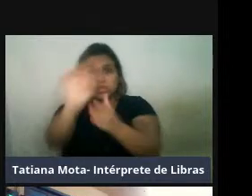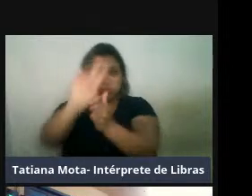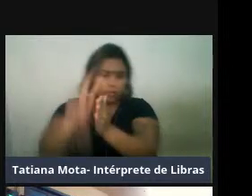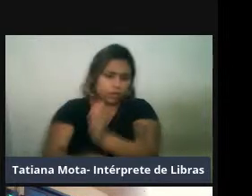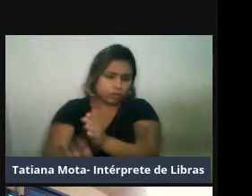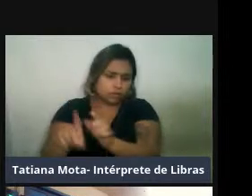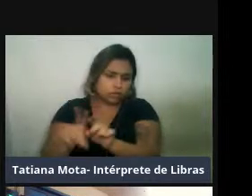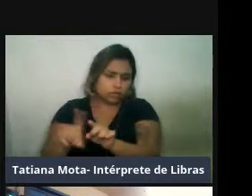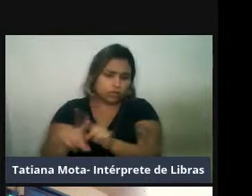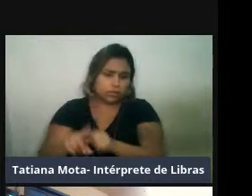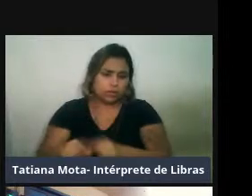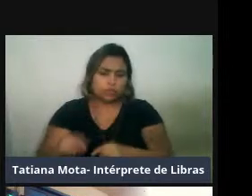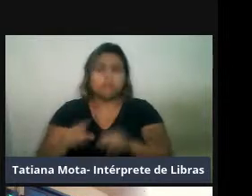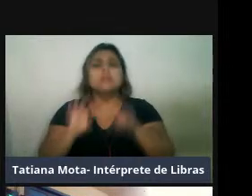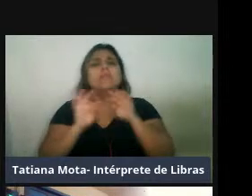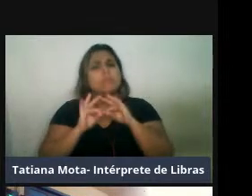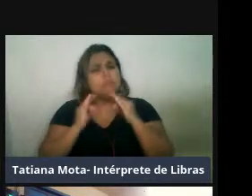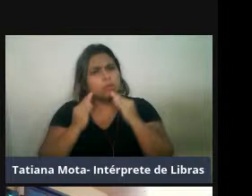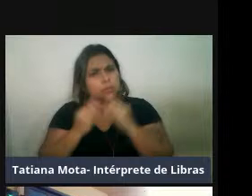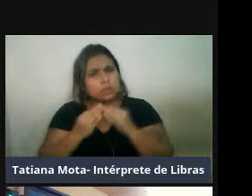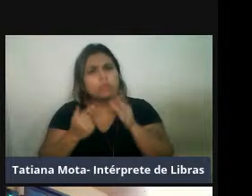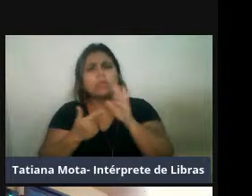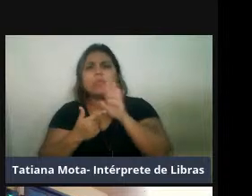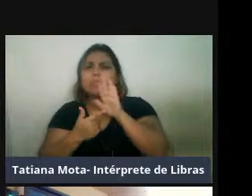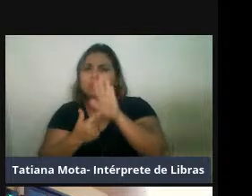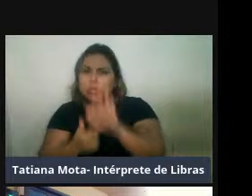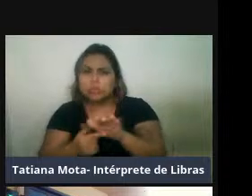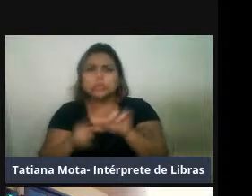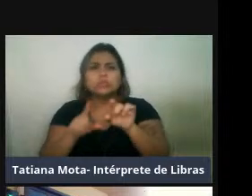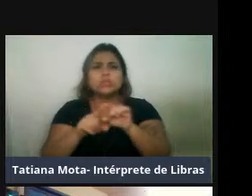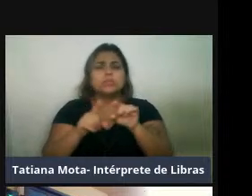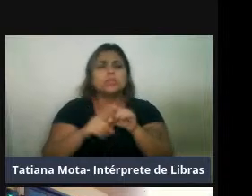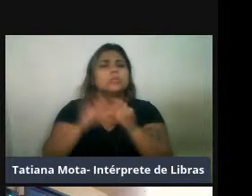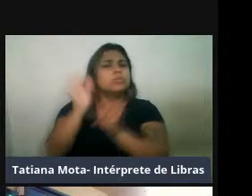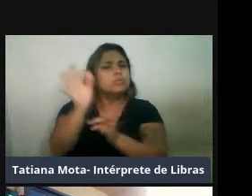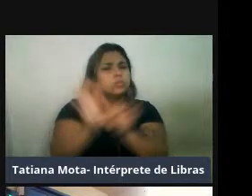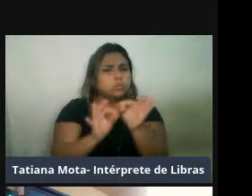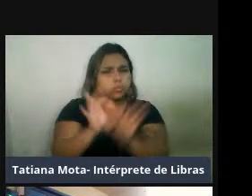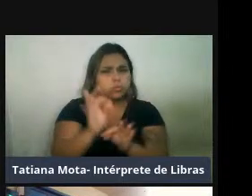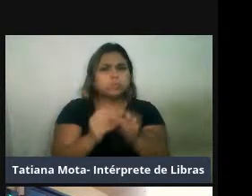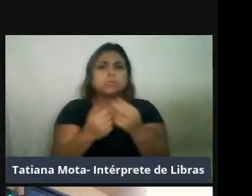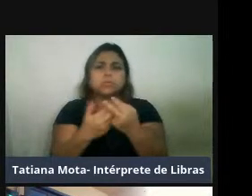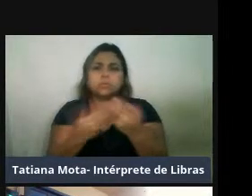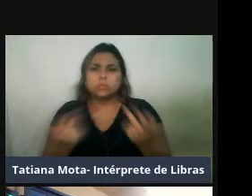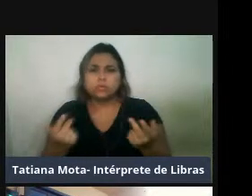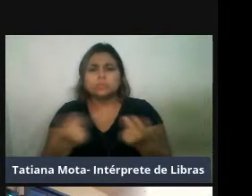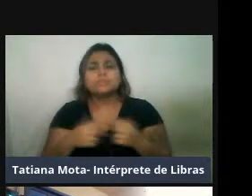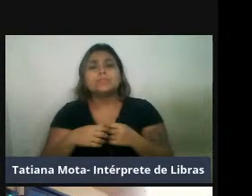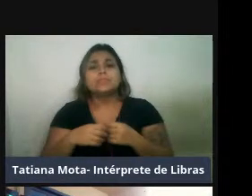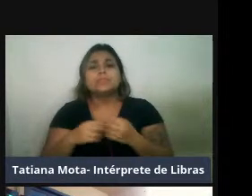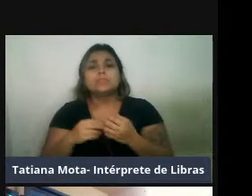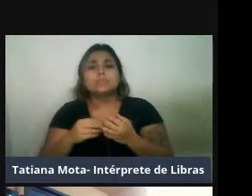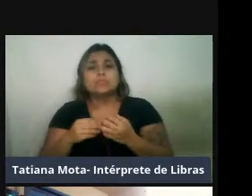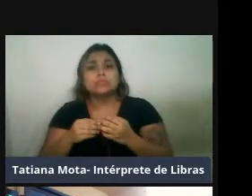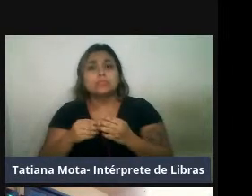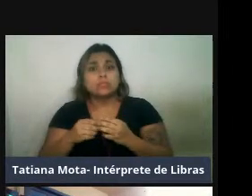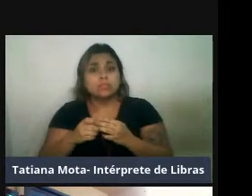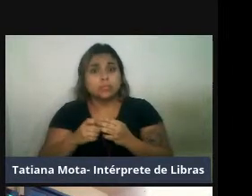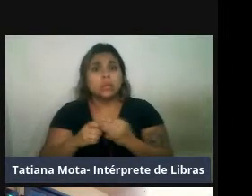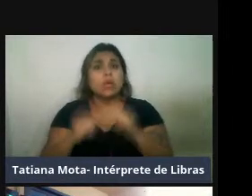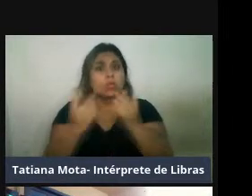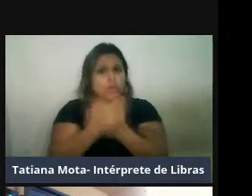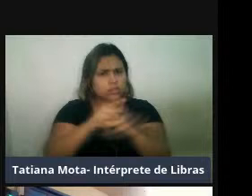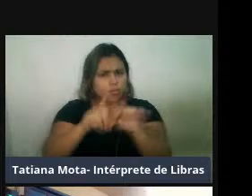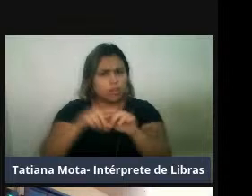família que tem uma distribuição bem ligada a regiões subpolares e temperadas frias, embora ela também possa ocorrer em baixas latitudes,